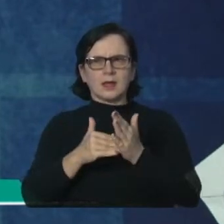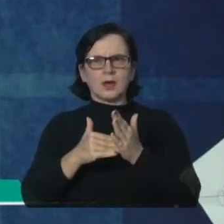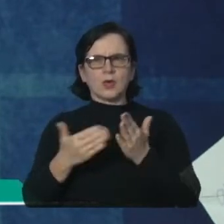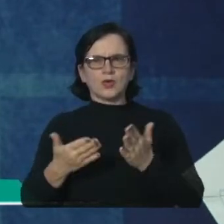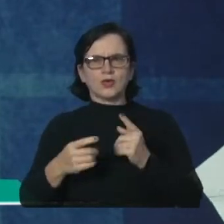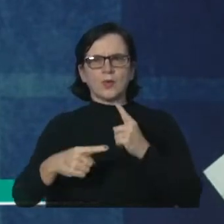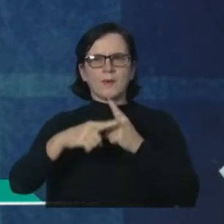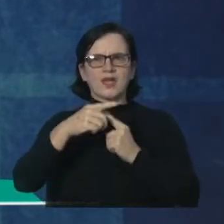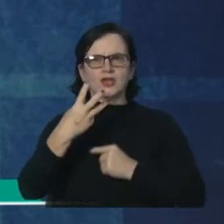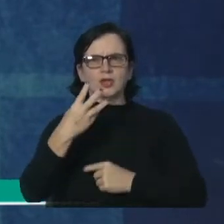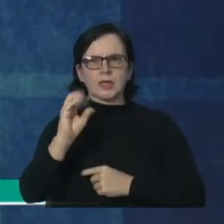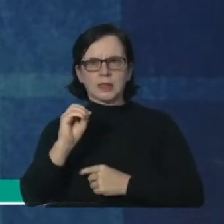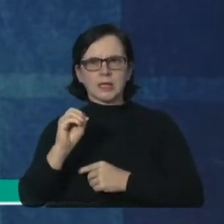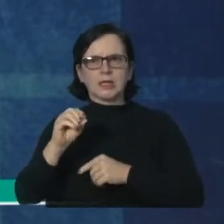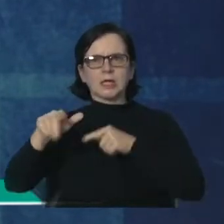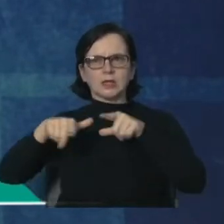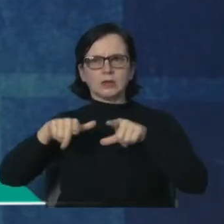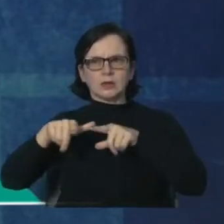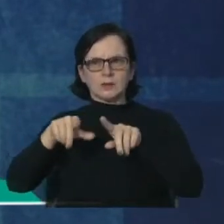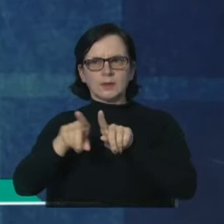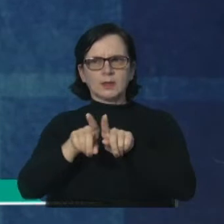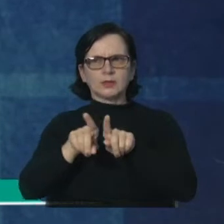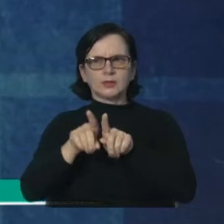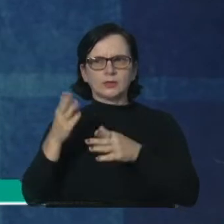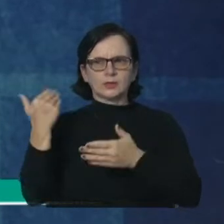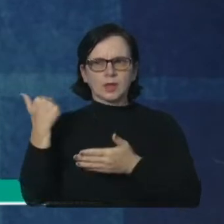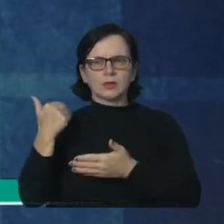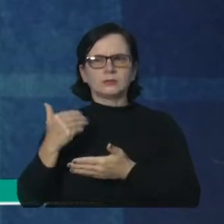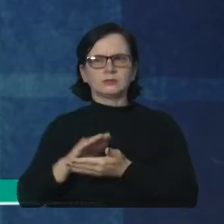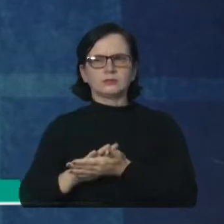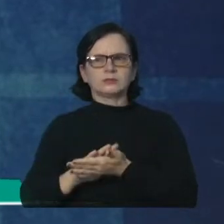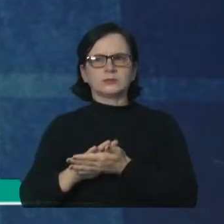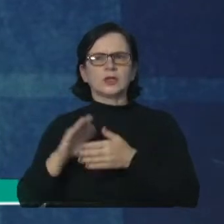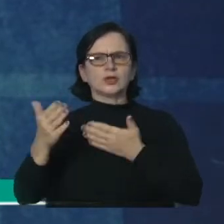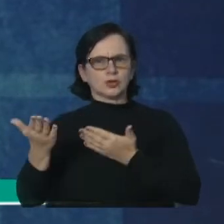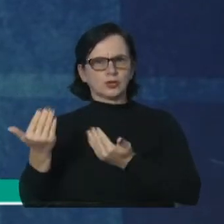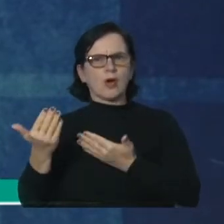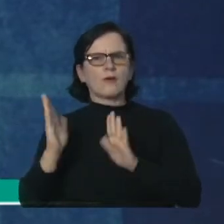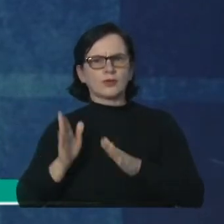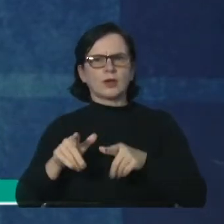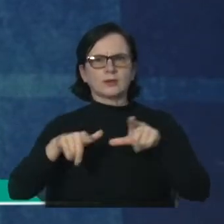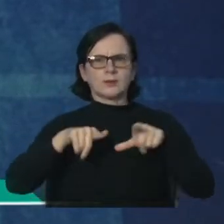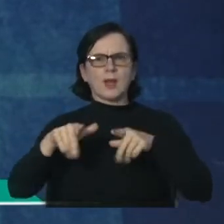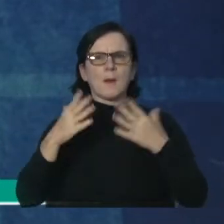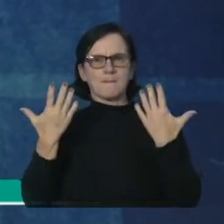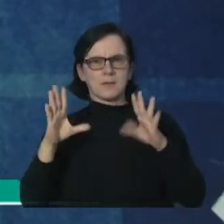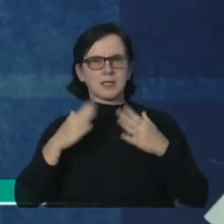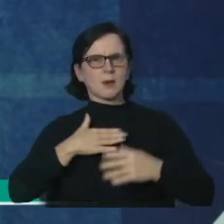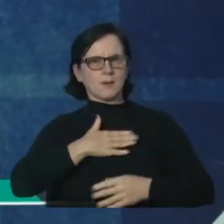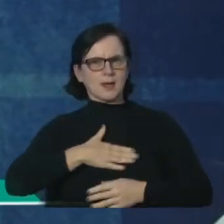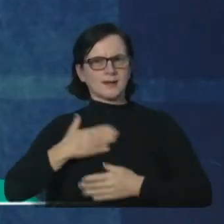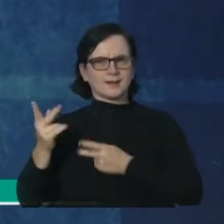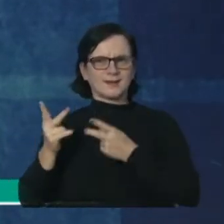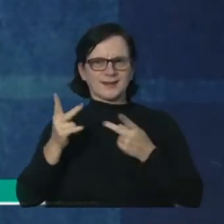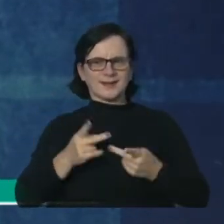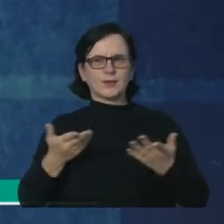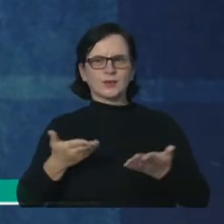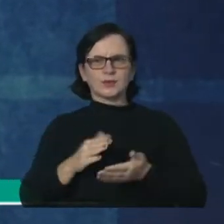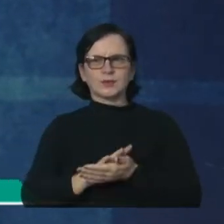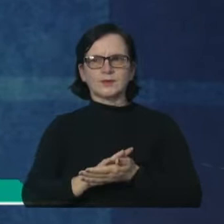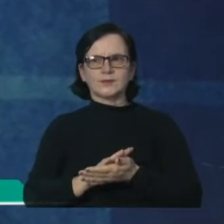empregados nossos que foram ex-camps e patrulheiros. Então, é um prazer e um honor para mim estar aqui hoje. Você é